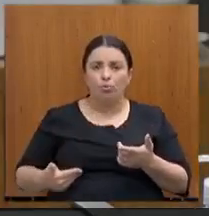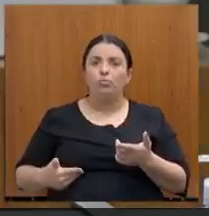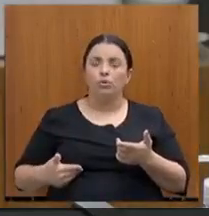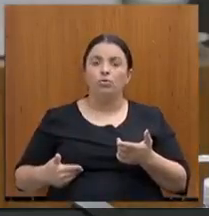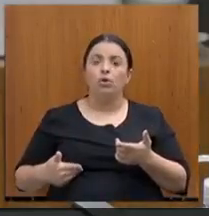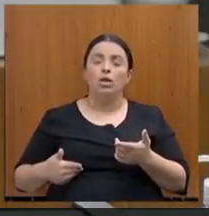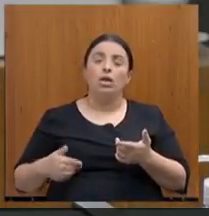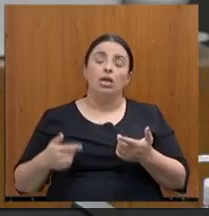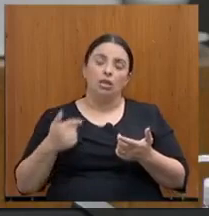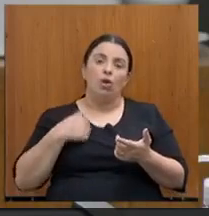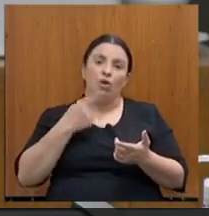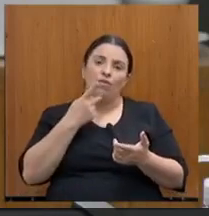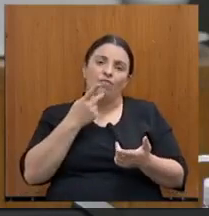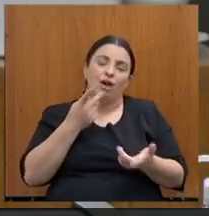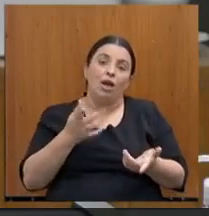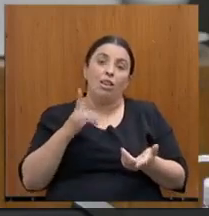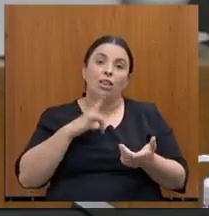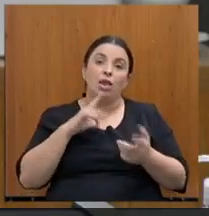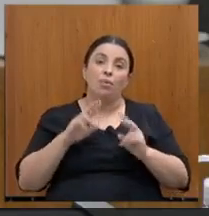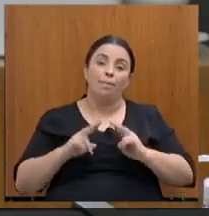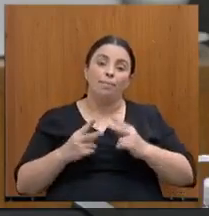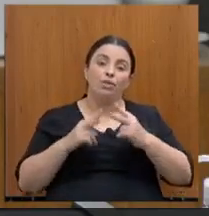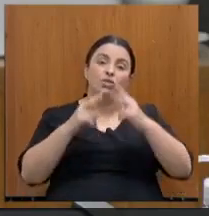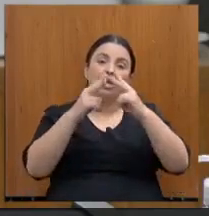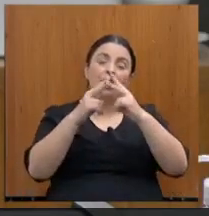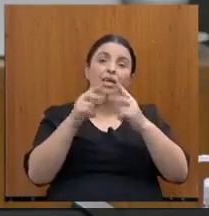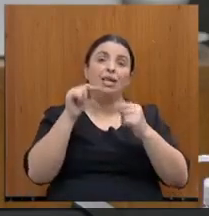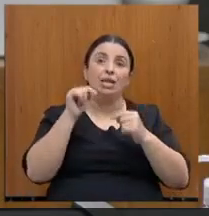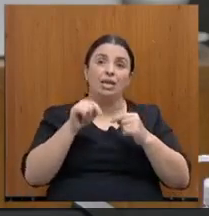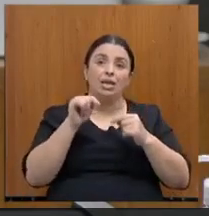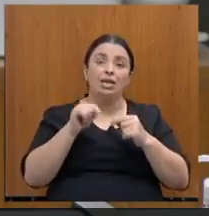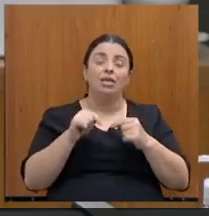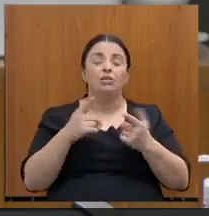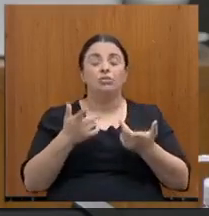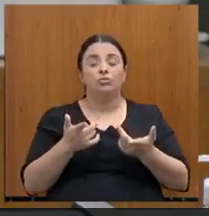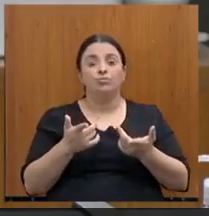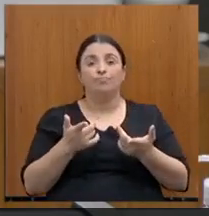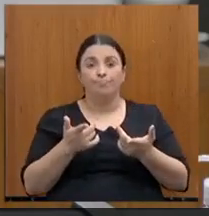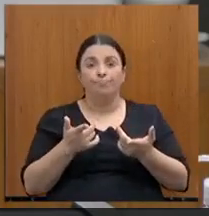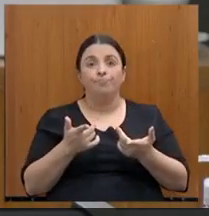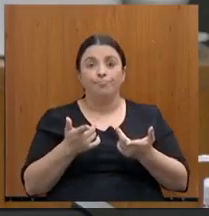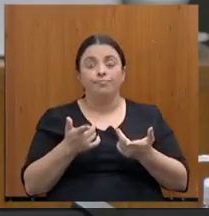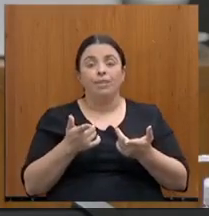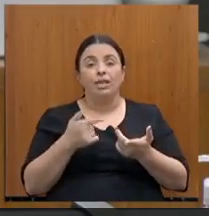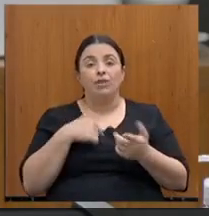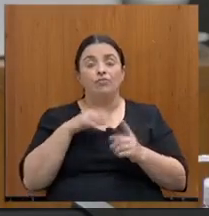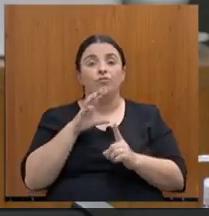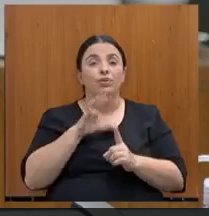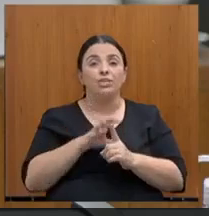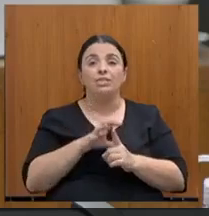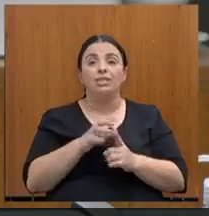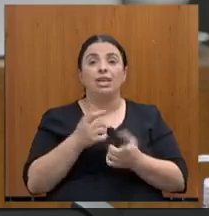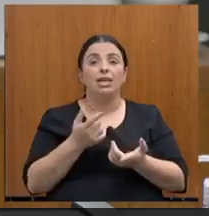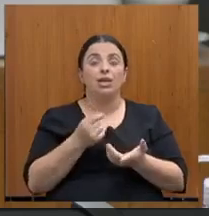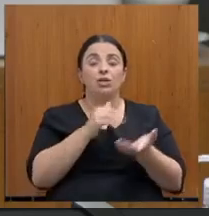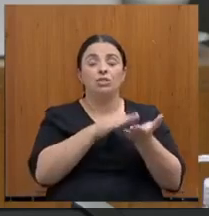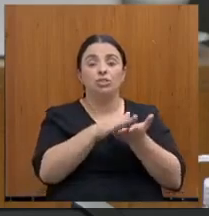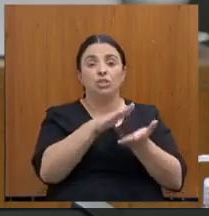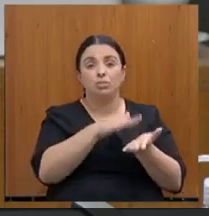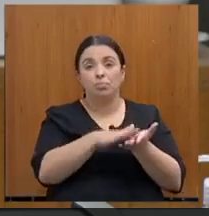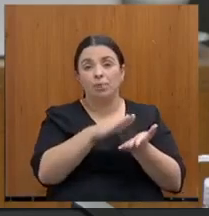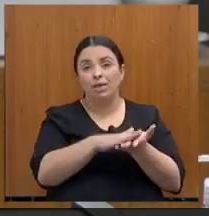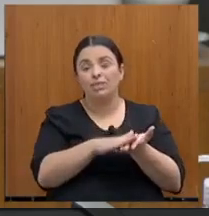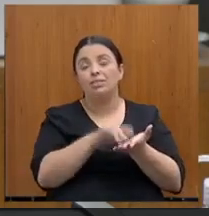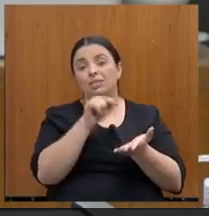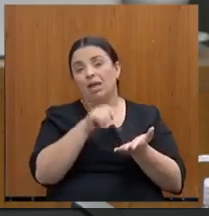Estado, existe um plano de carreira e isso acaba fazendo com que as despesas, independentemente do movimento do Estado, elas tendem